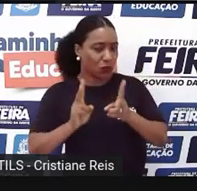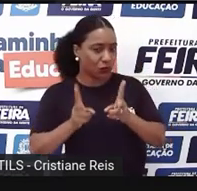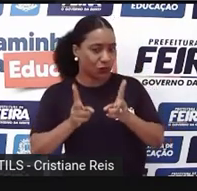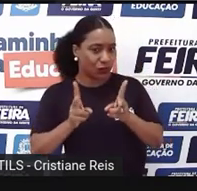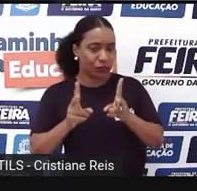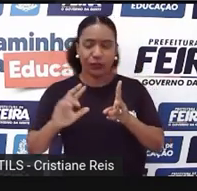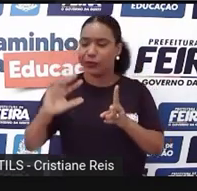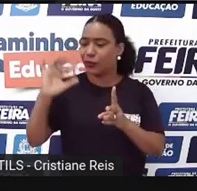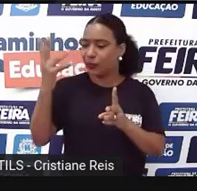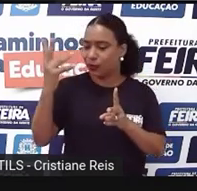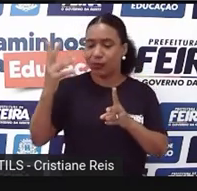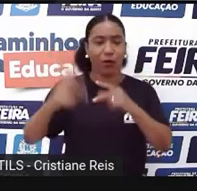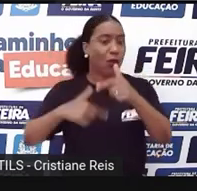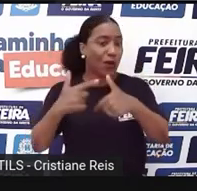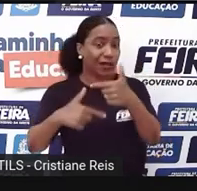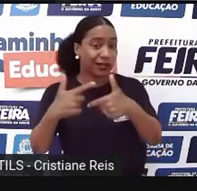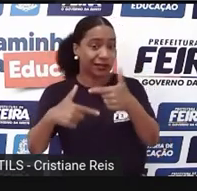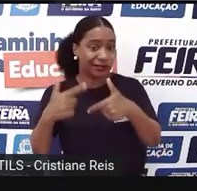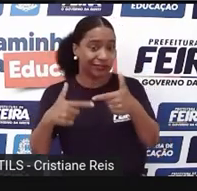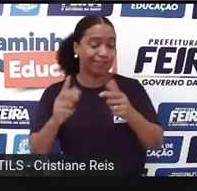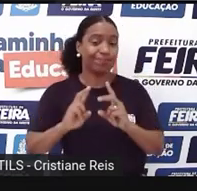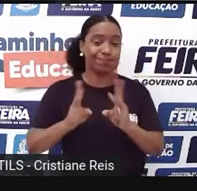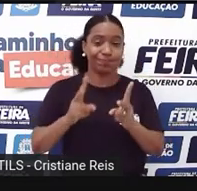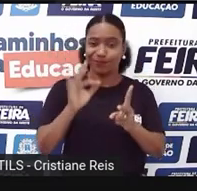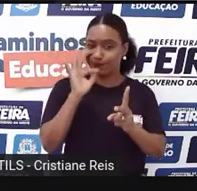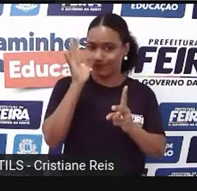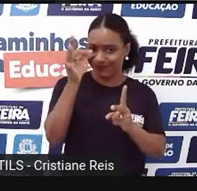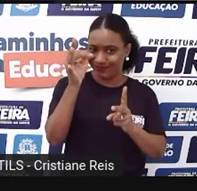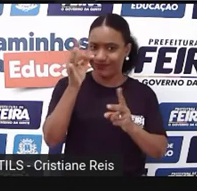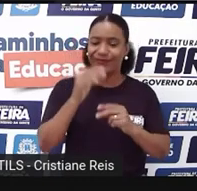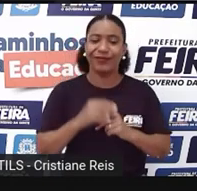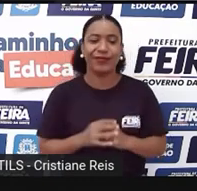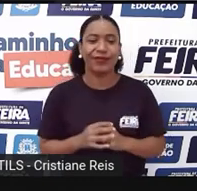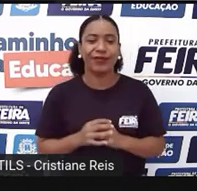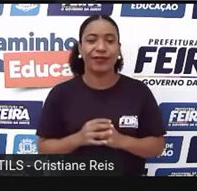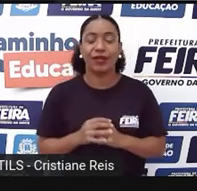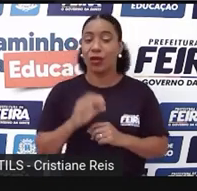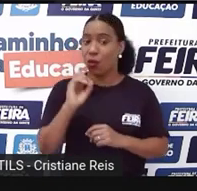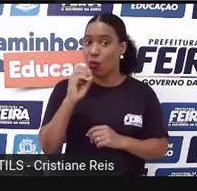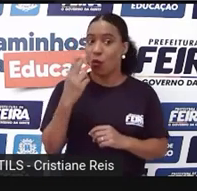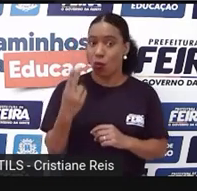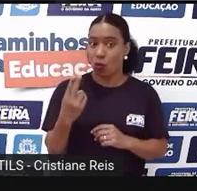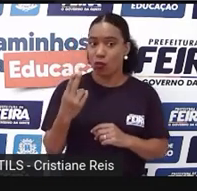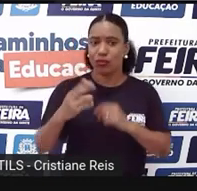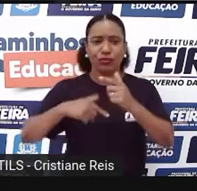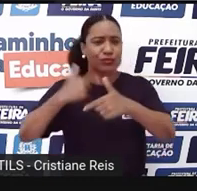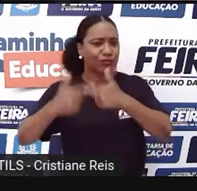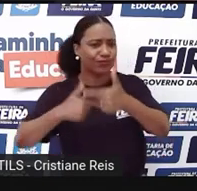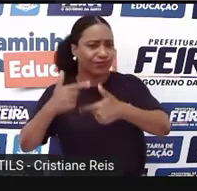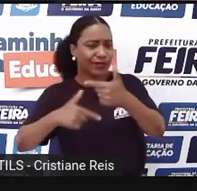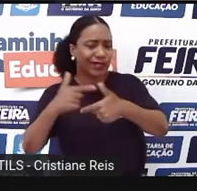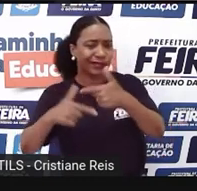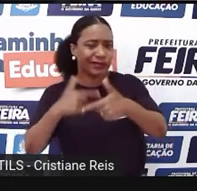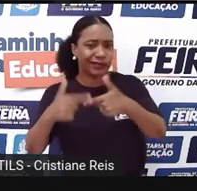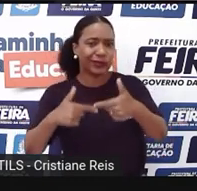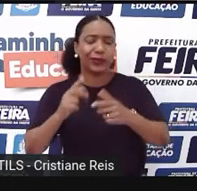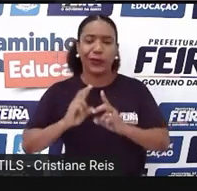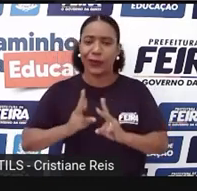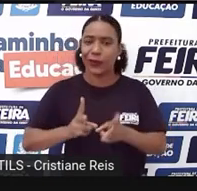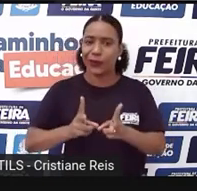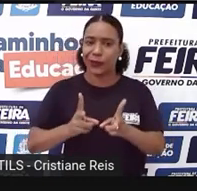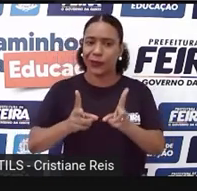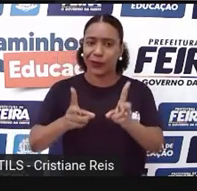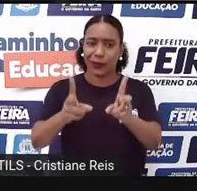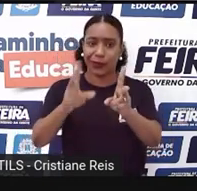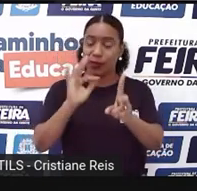Em algum momento Do futuro Ou para indicar A duração De uma ação Ou de um evento Em algum momento